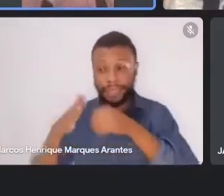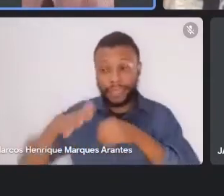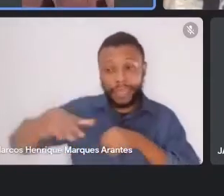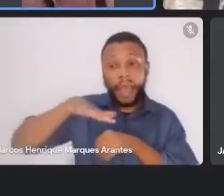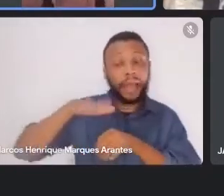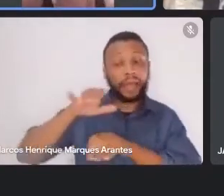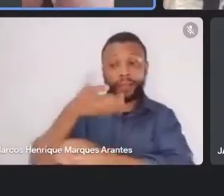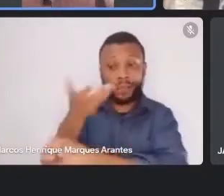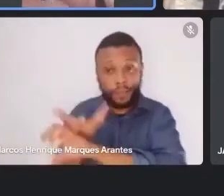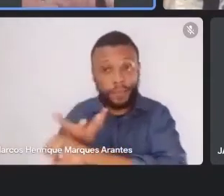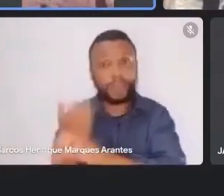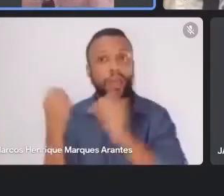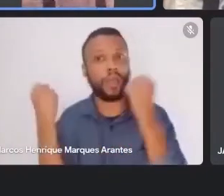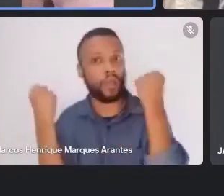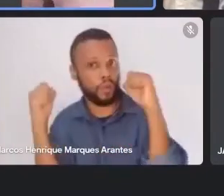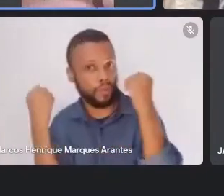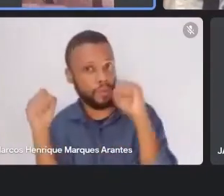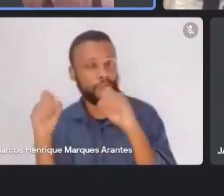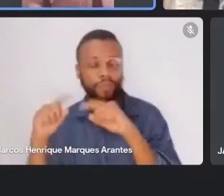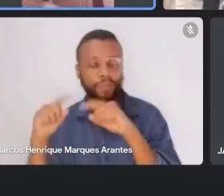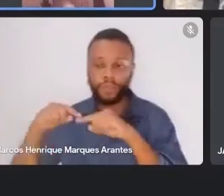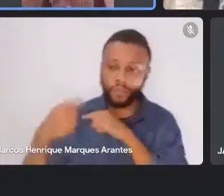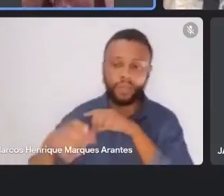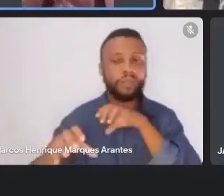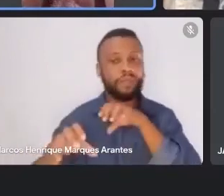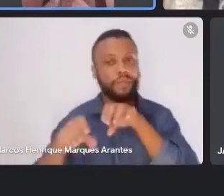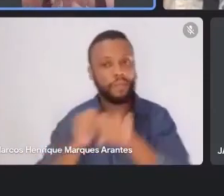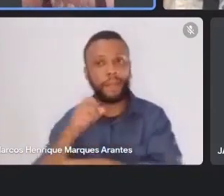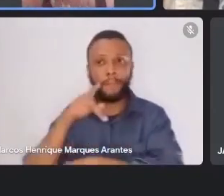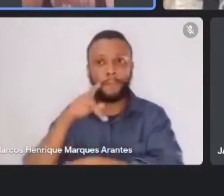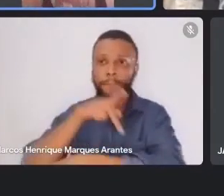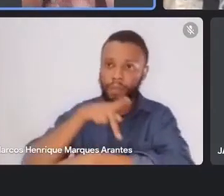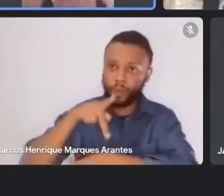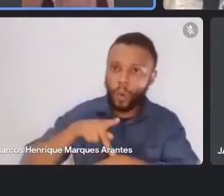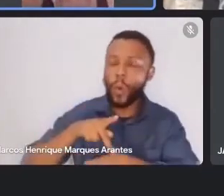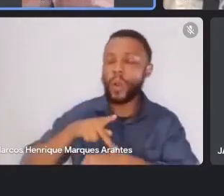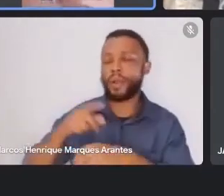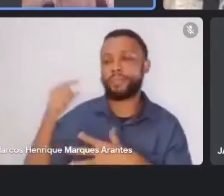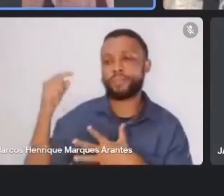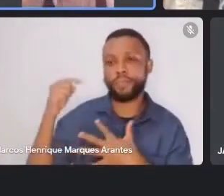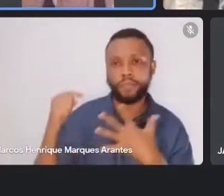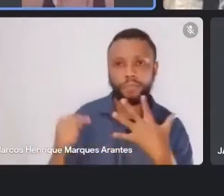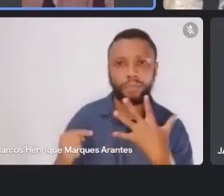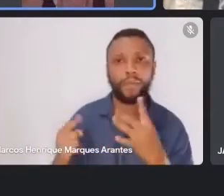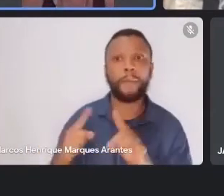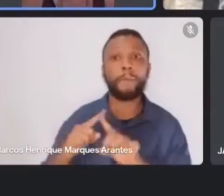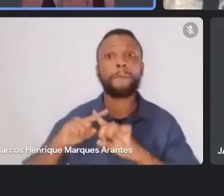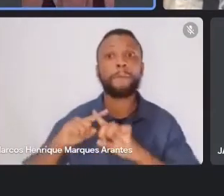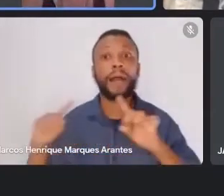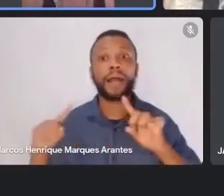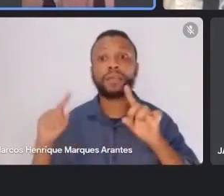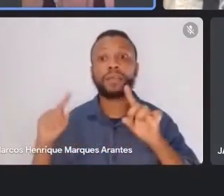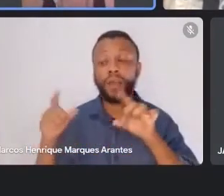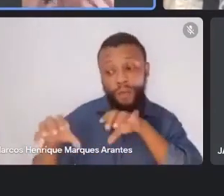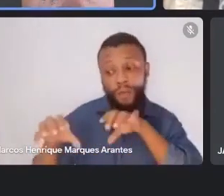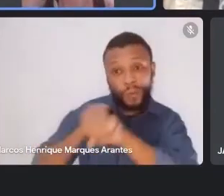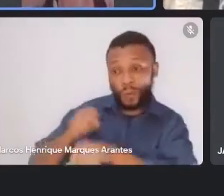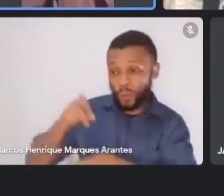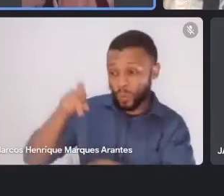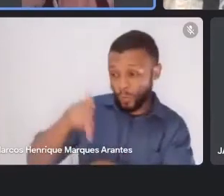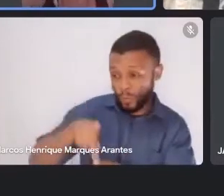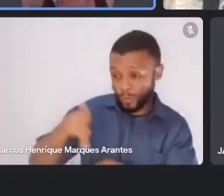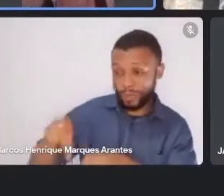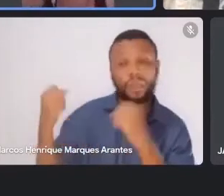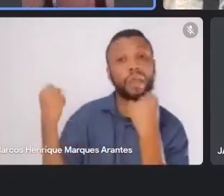pedagoga, enfim, sou psicomotricista, outras formações, mas, não está na formação de um professor de educação, física,